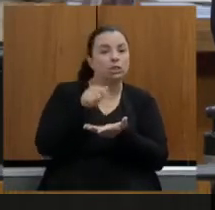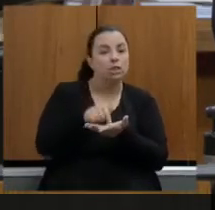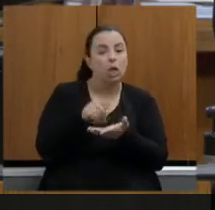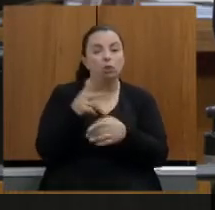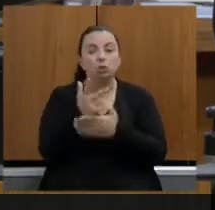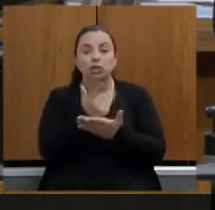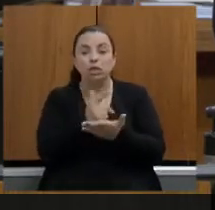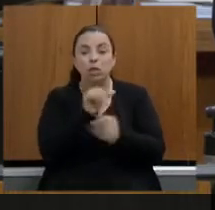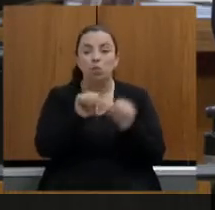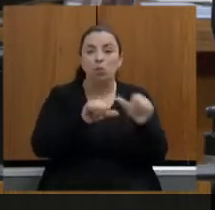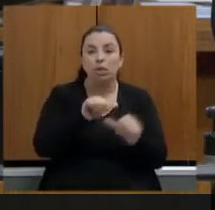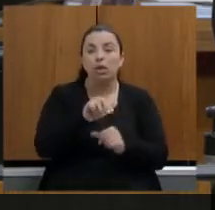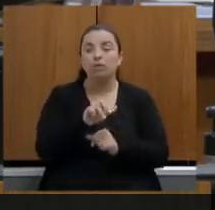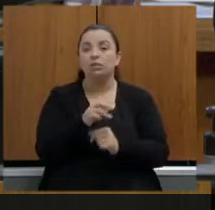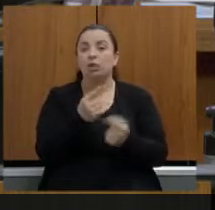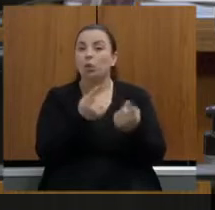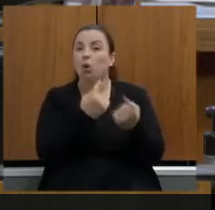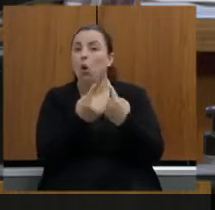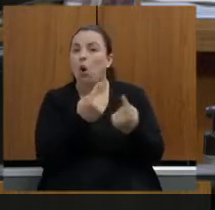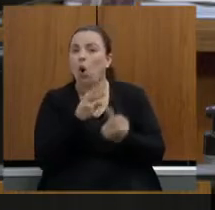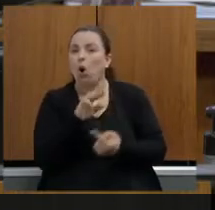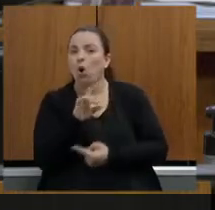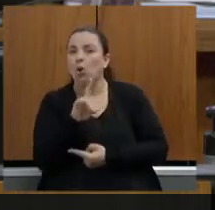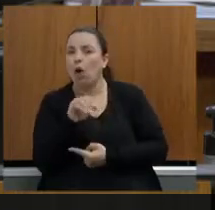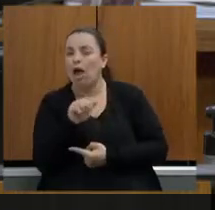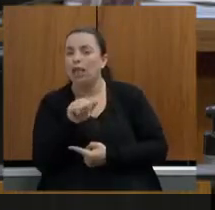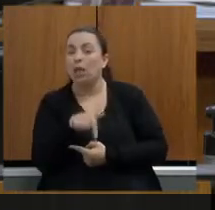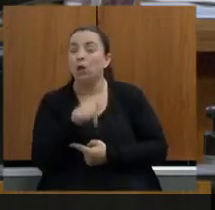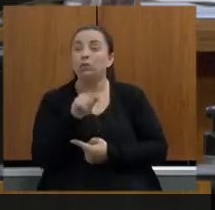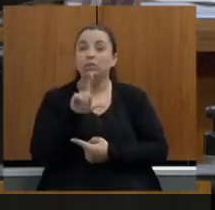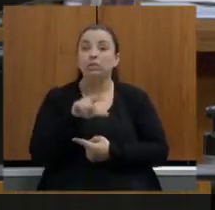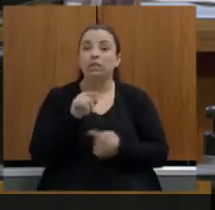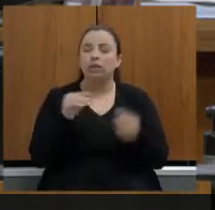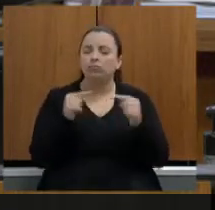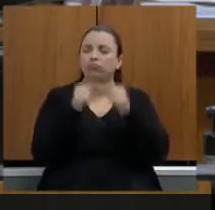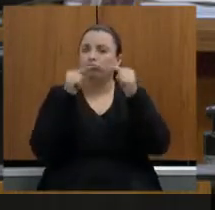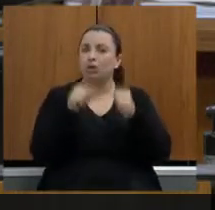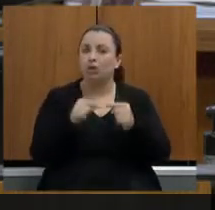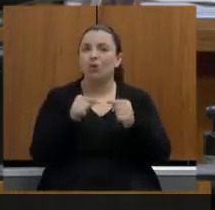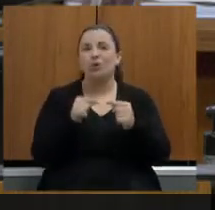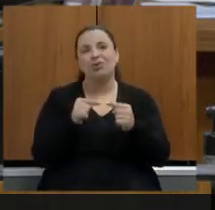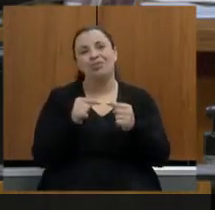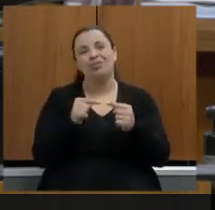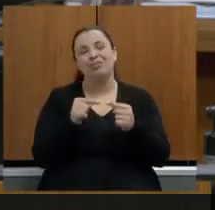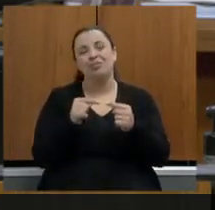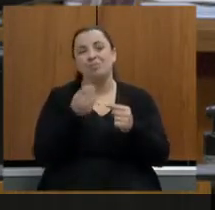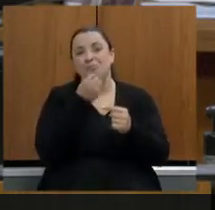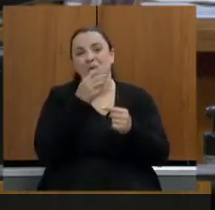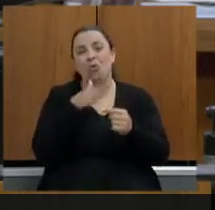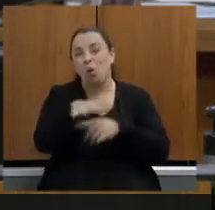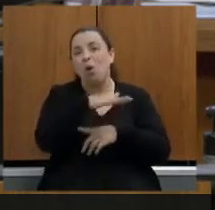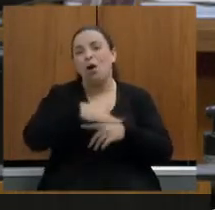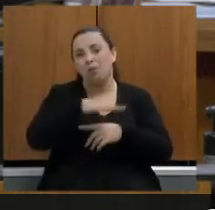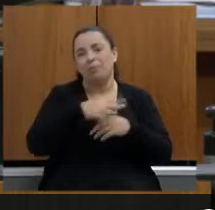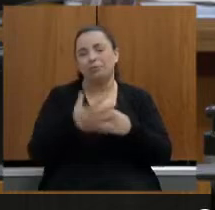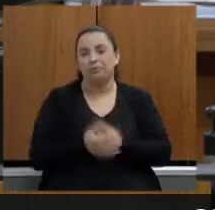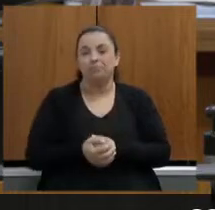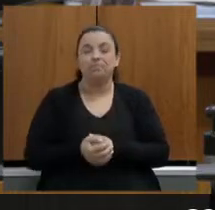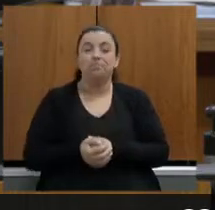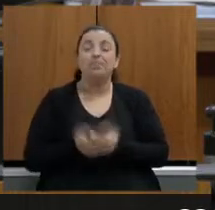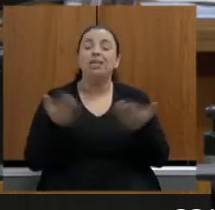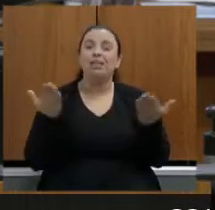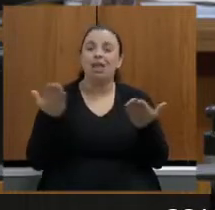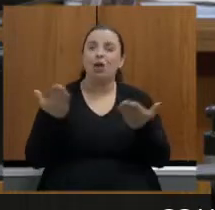acordo no novo projeto numa mudança do projeto parabéns pela participação bom a palavra agora aqui na bancada